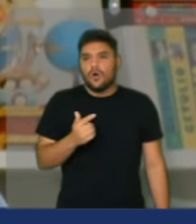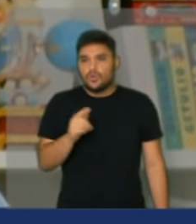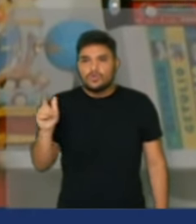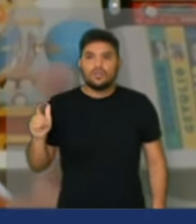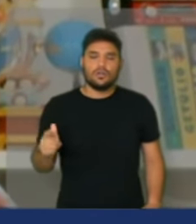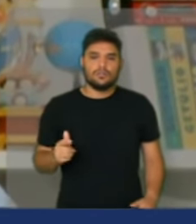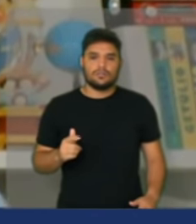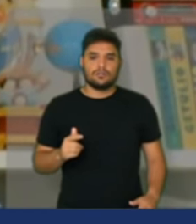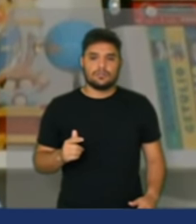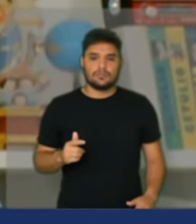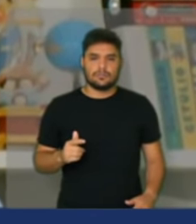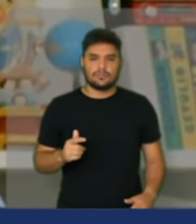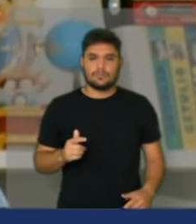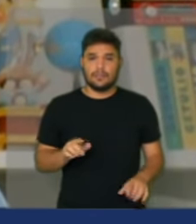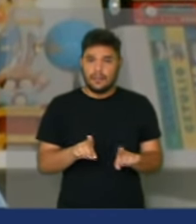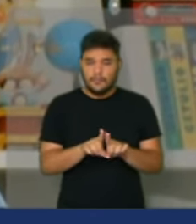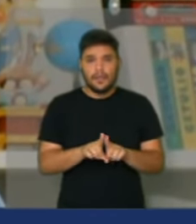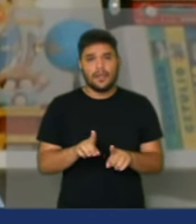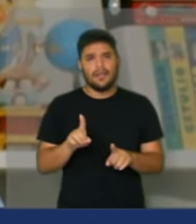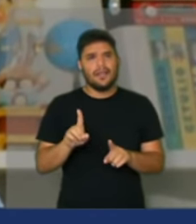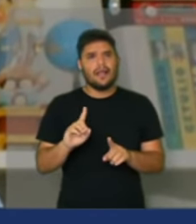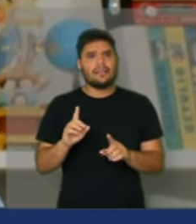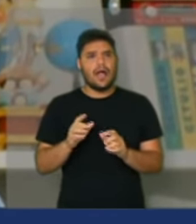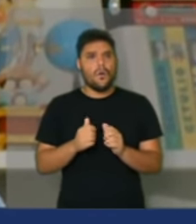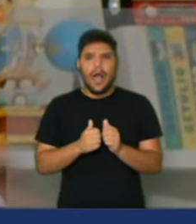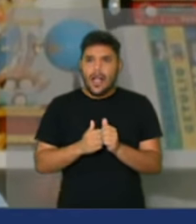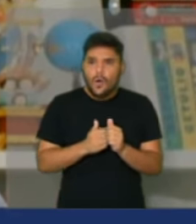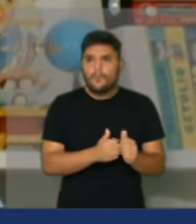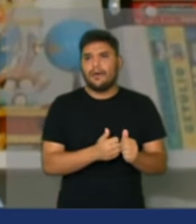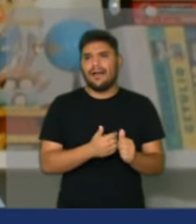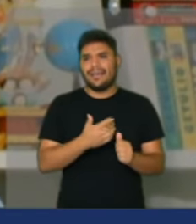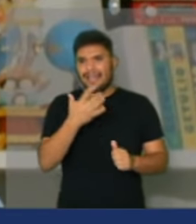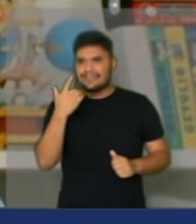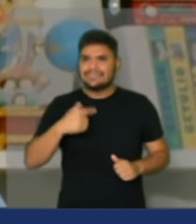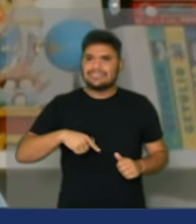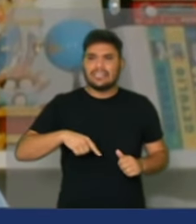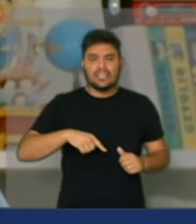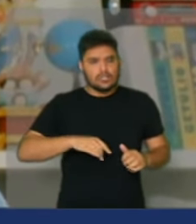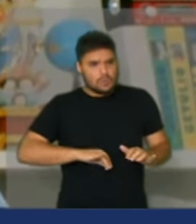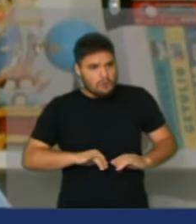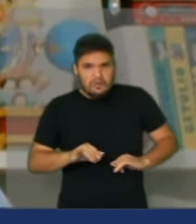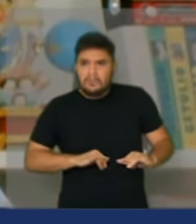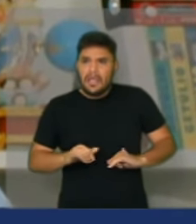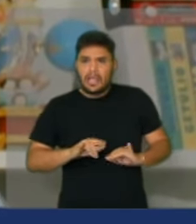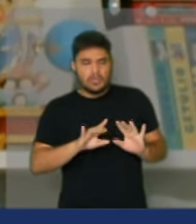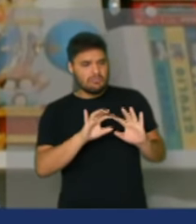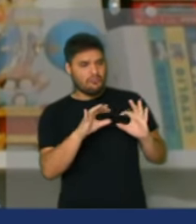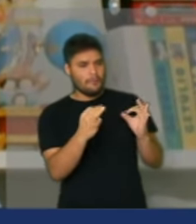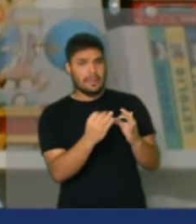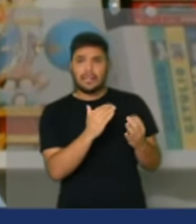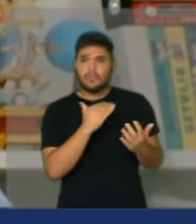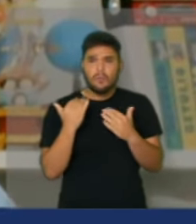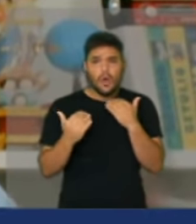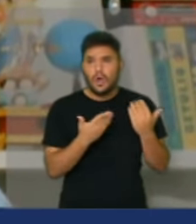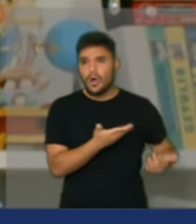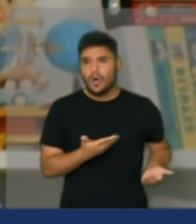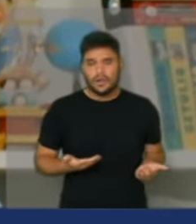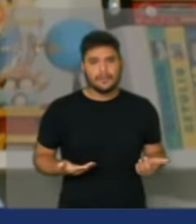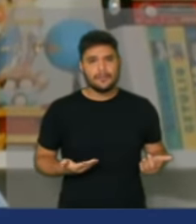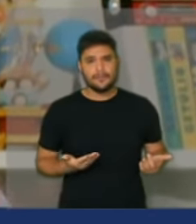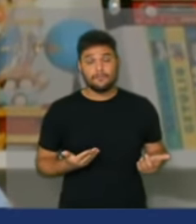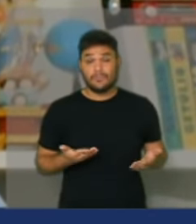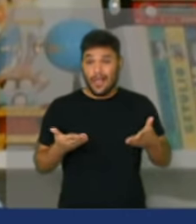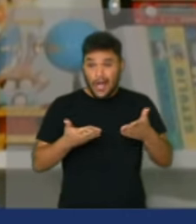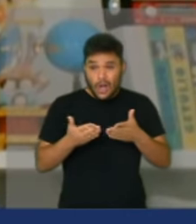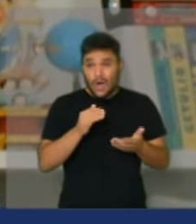que também acompanham esse sofrimento de familiares que pedem seus entes queridos, chegando agora